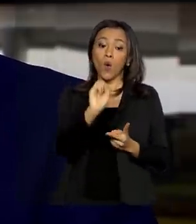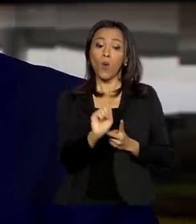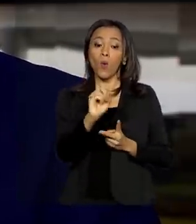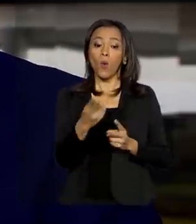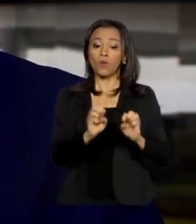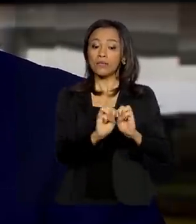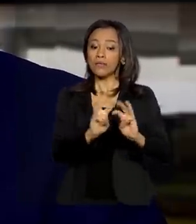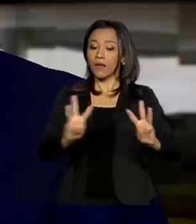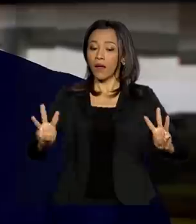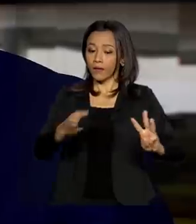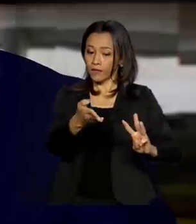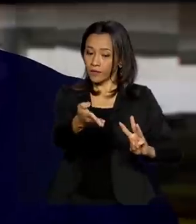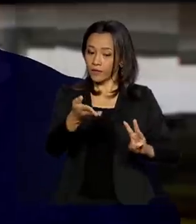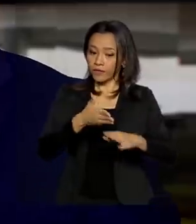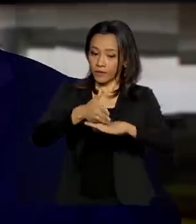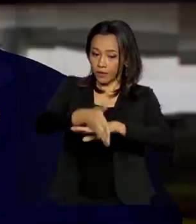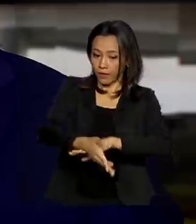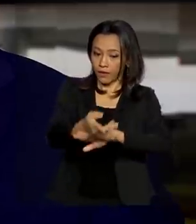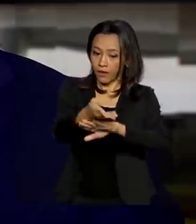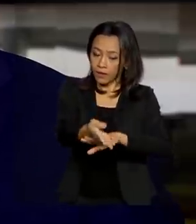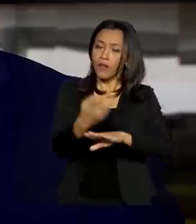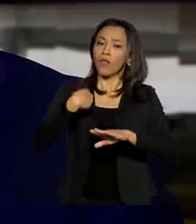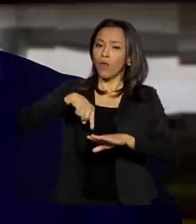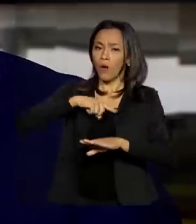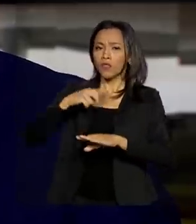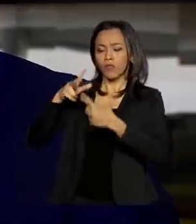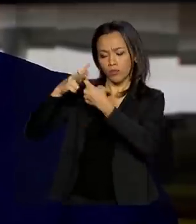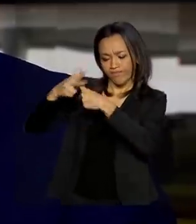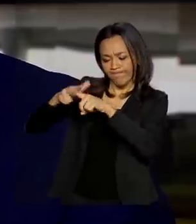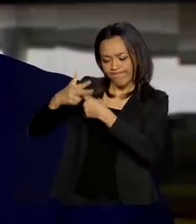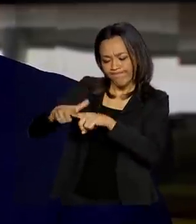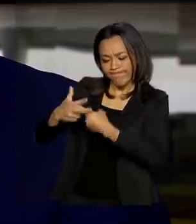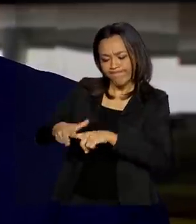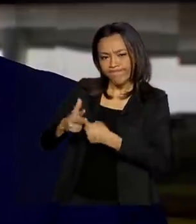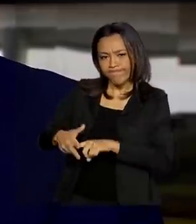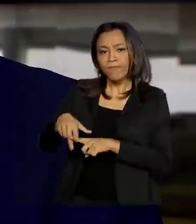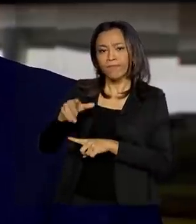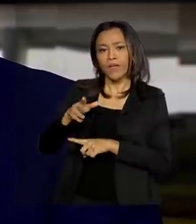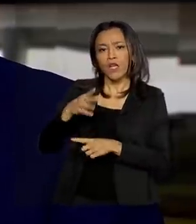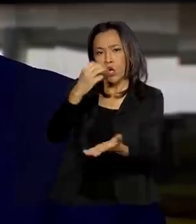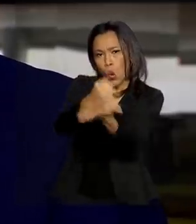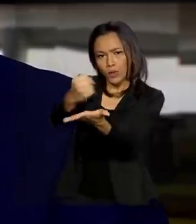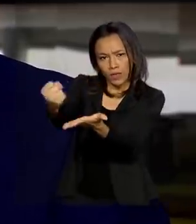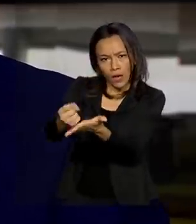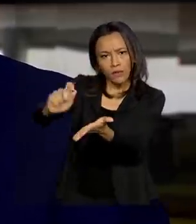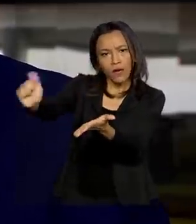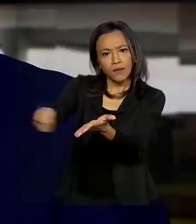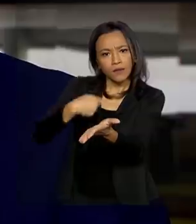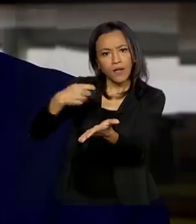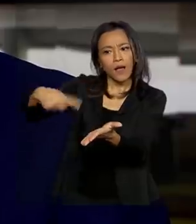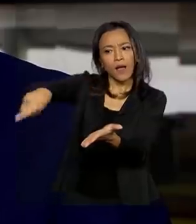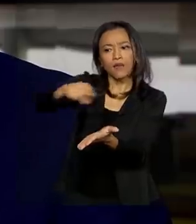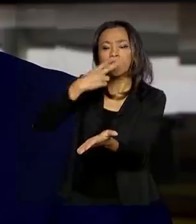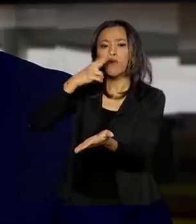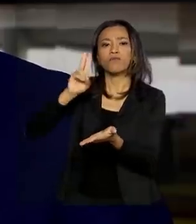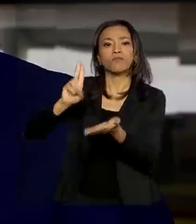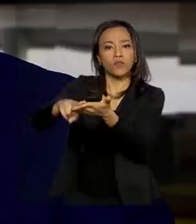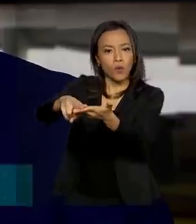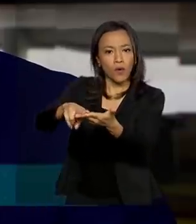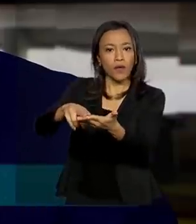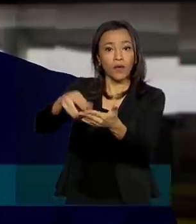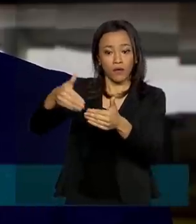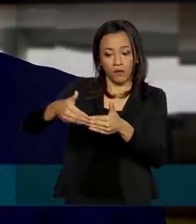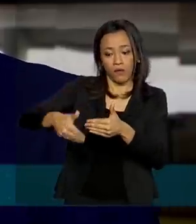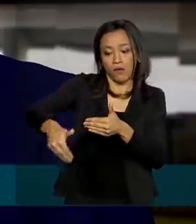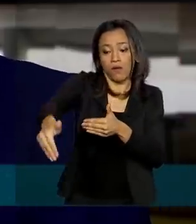site. E nós estamos ajustando e deveremos estar com o contrato assinado com os Correios na sexta-feira para